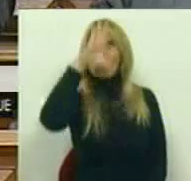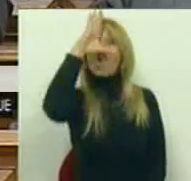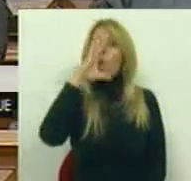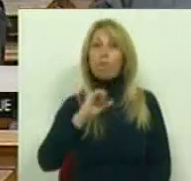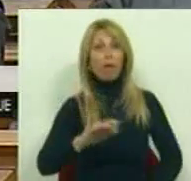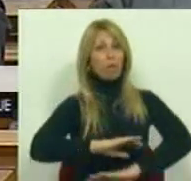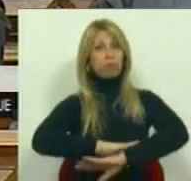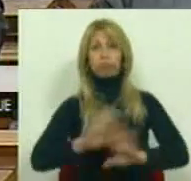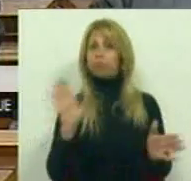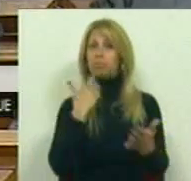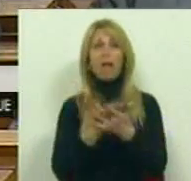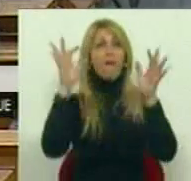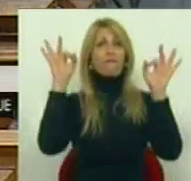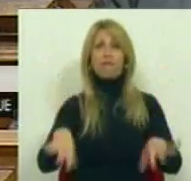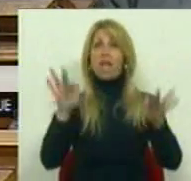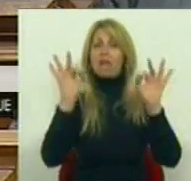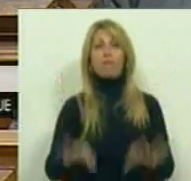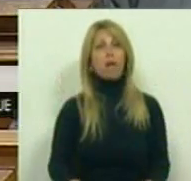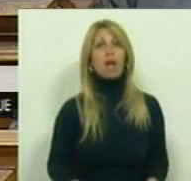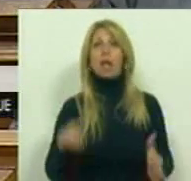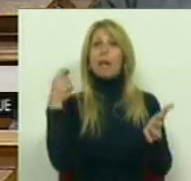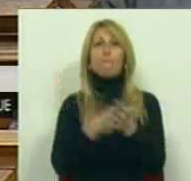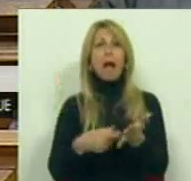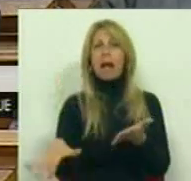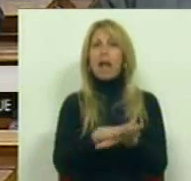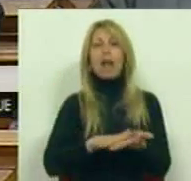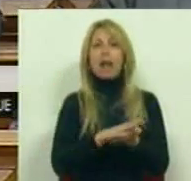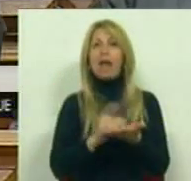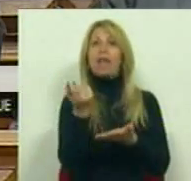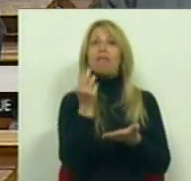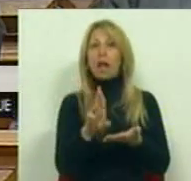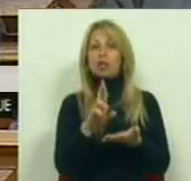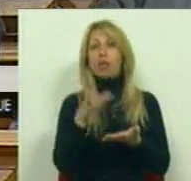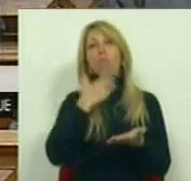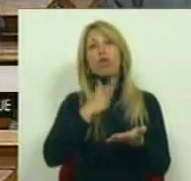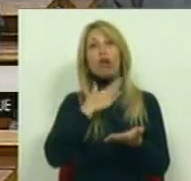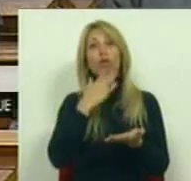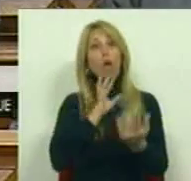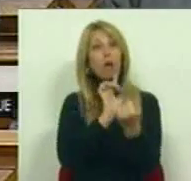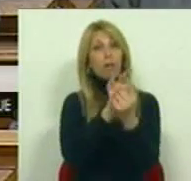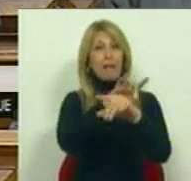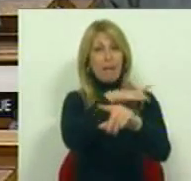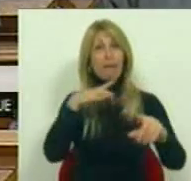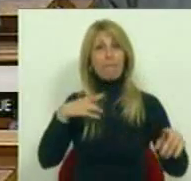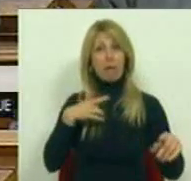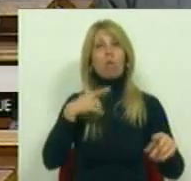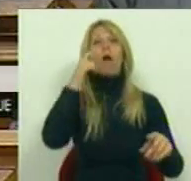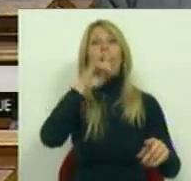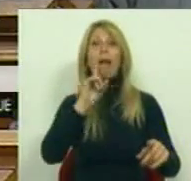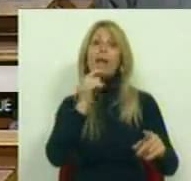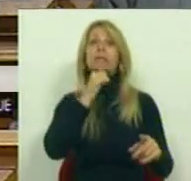acabou com a isenção das taxas moderadoras para os dadores de sangue. Ora, não nos parece